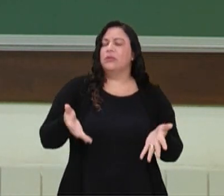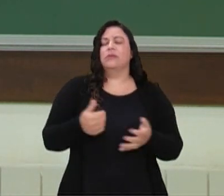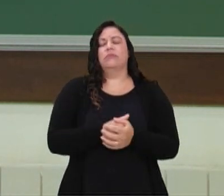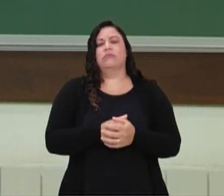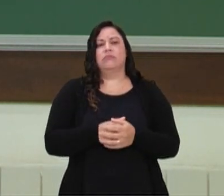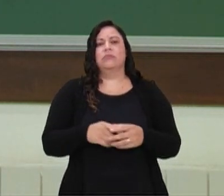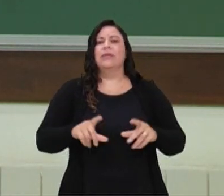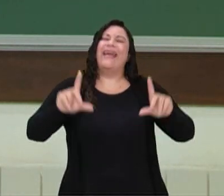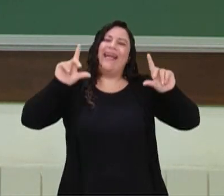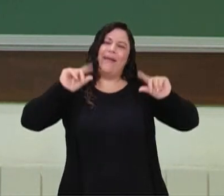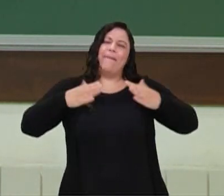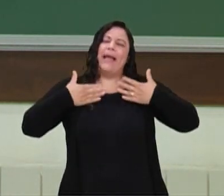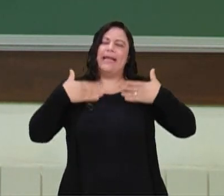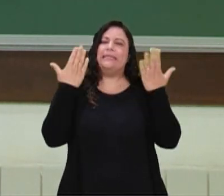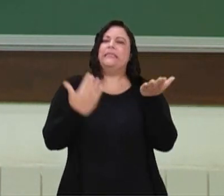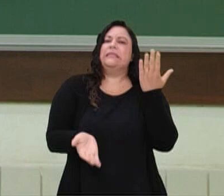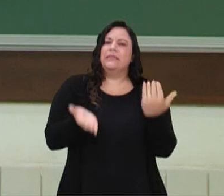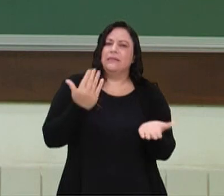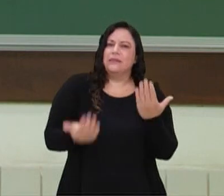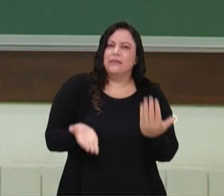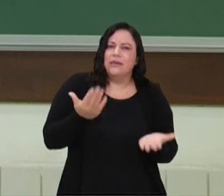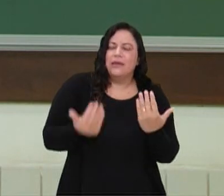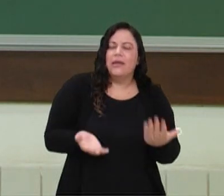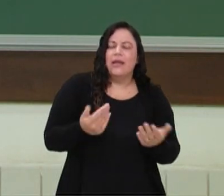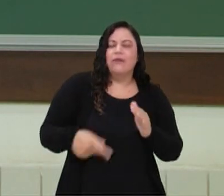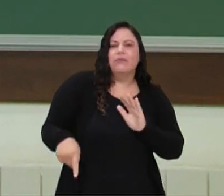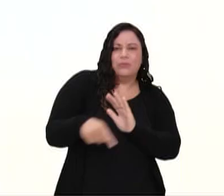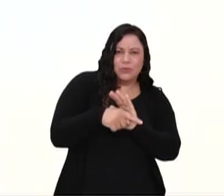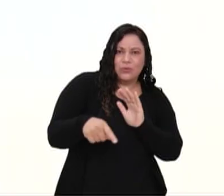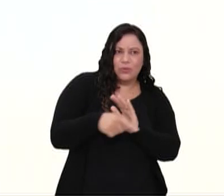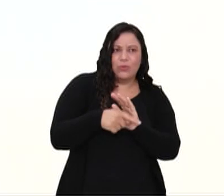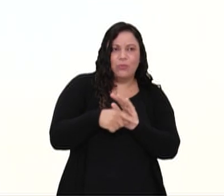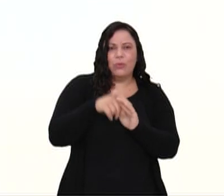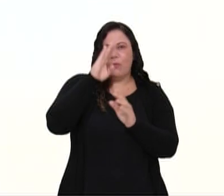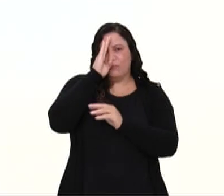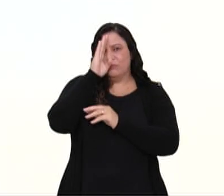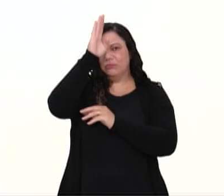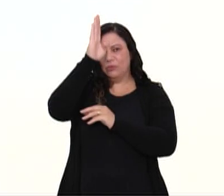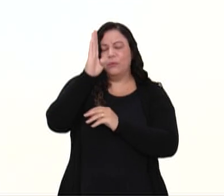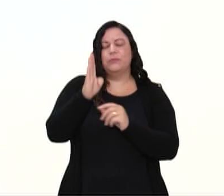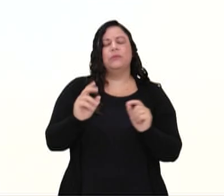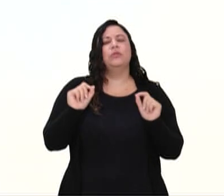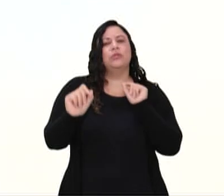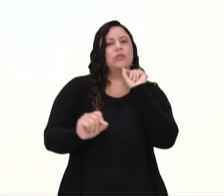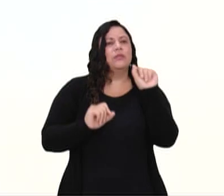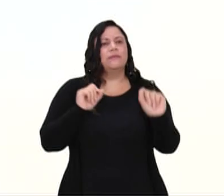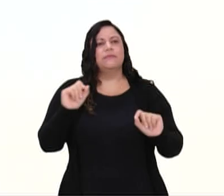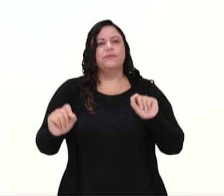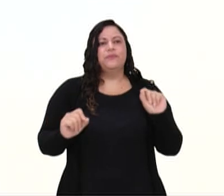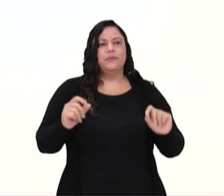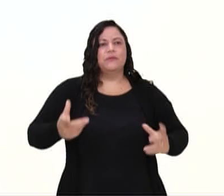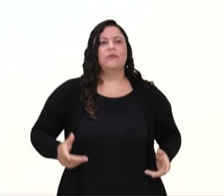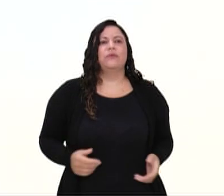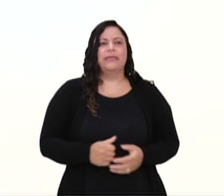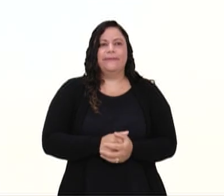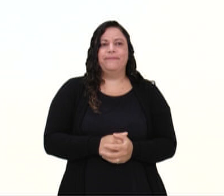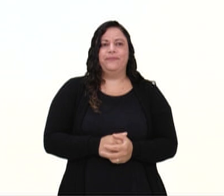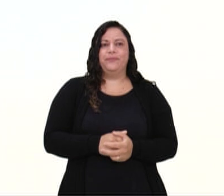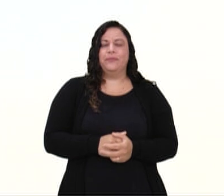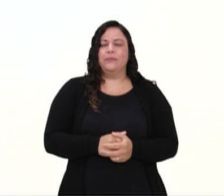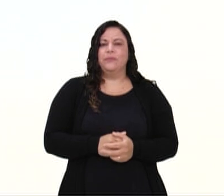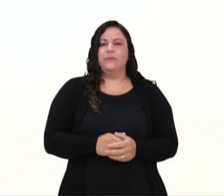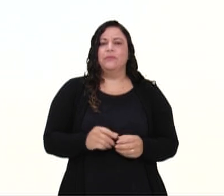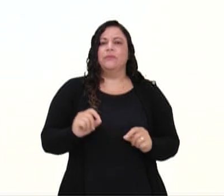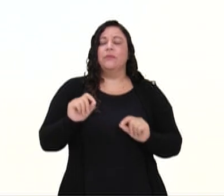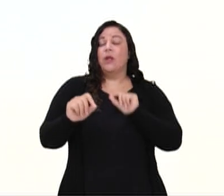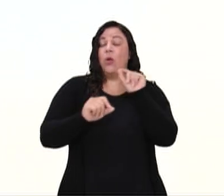menor, né? Porque ele tem na sua essência, o seu objetivo maior, né? É proporcionar,